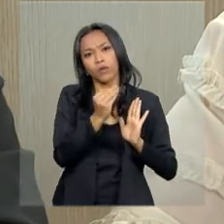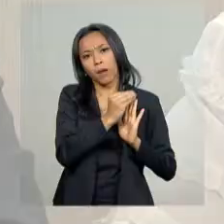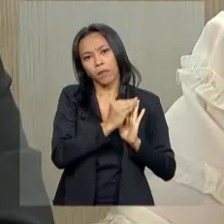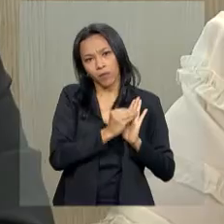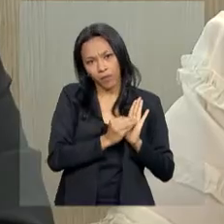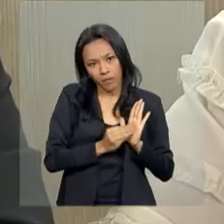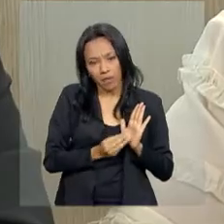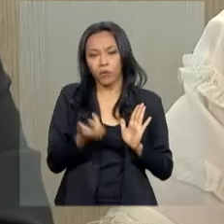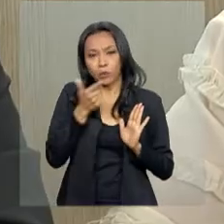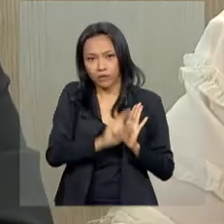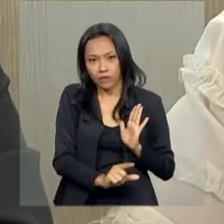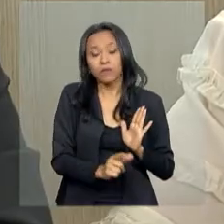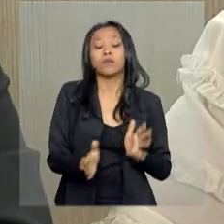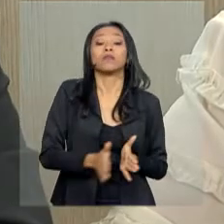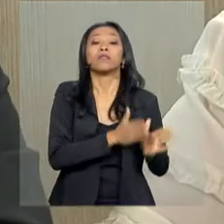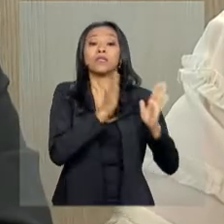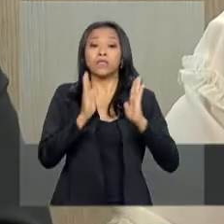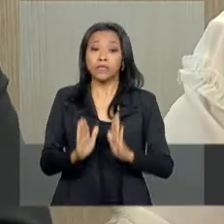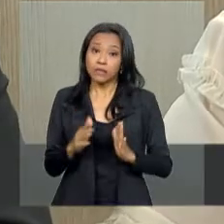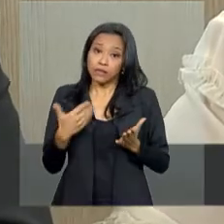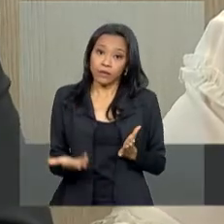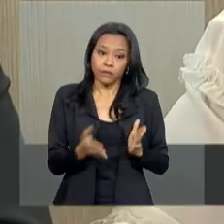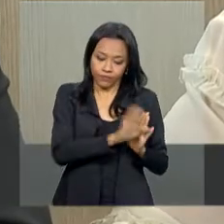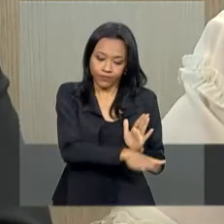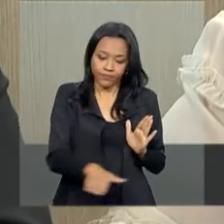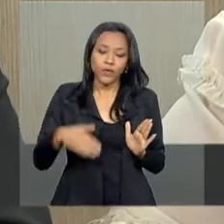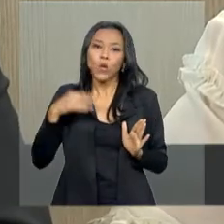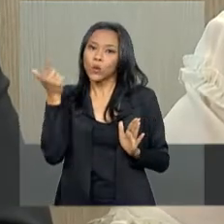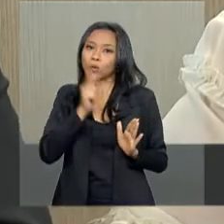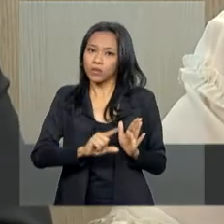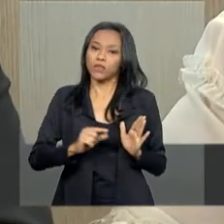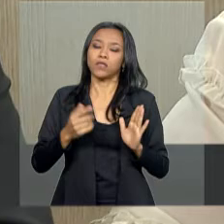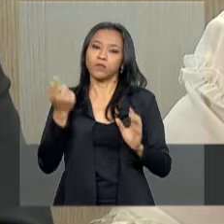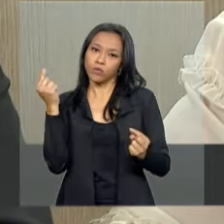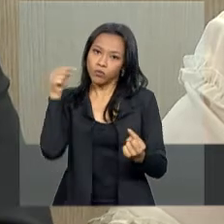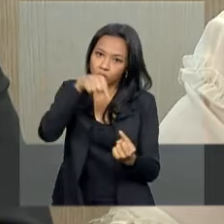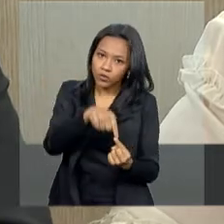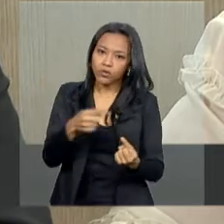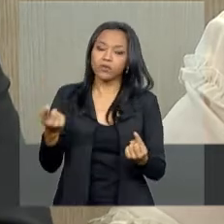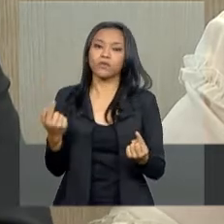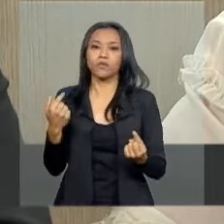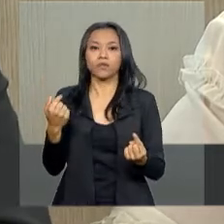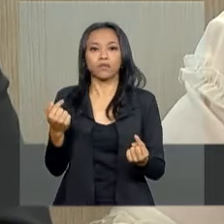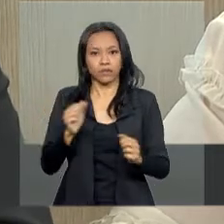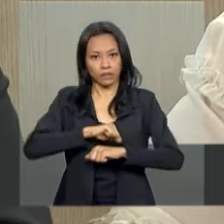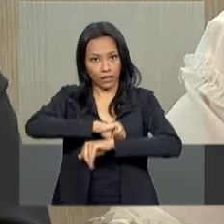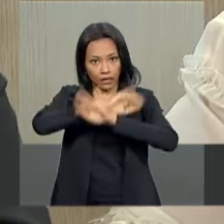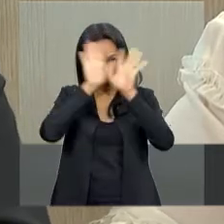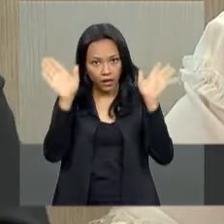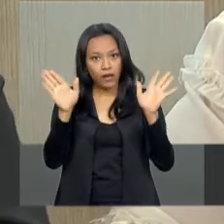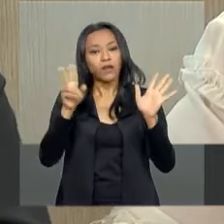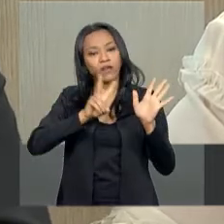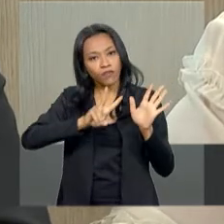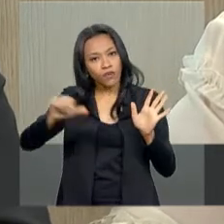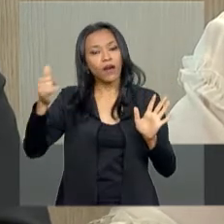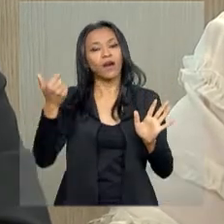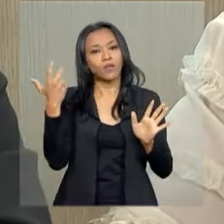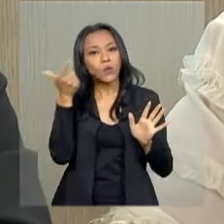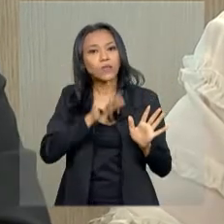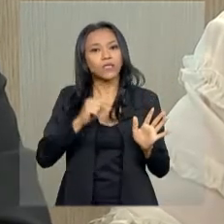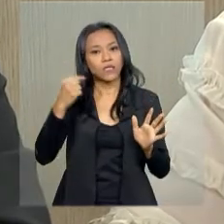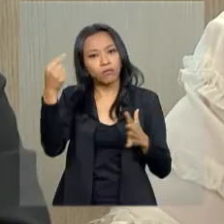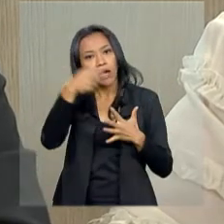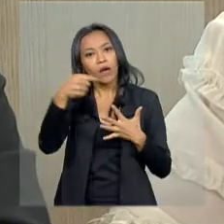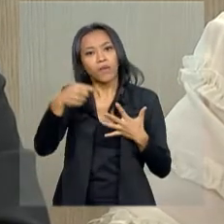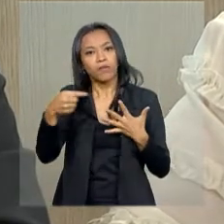do IDEB. Então, os anos iniciais nós estamos cumprindo e temos a tendência visível de que cumpriremos as metas